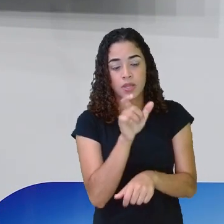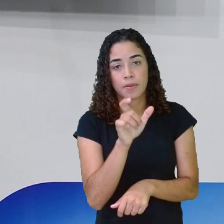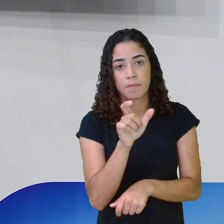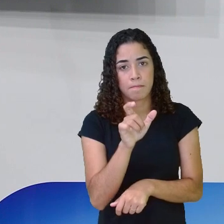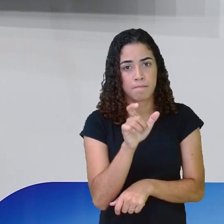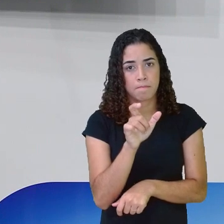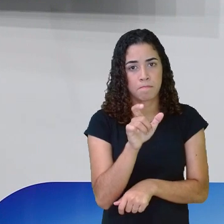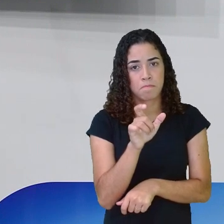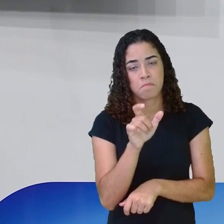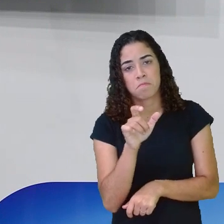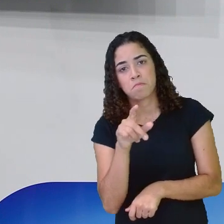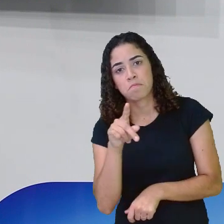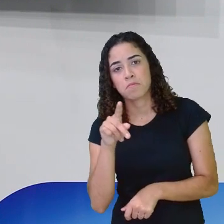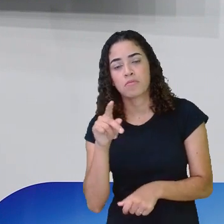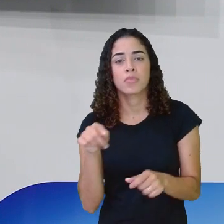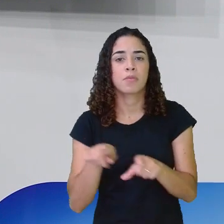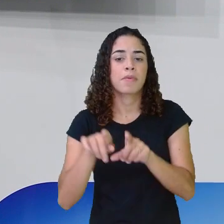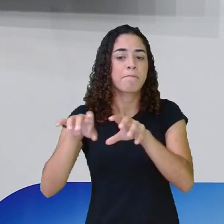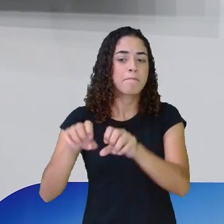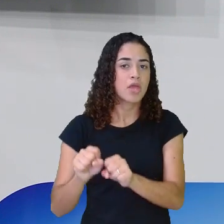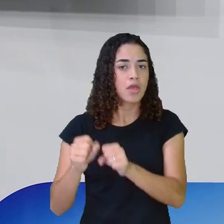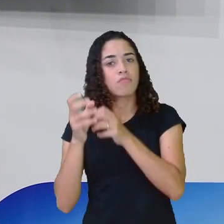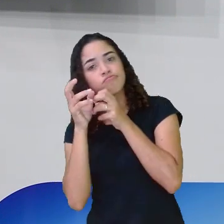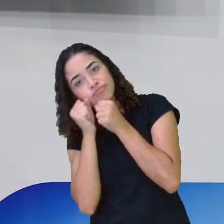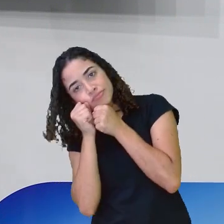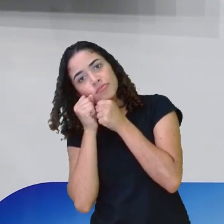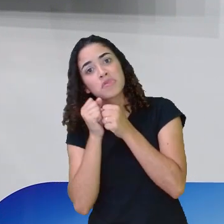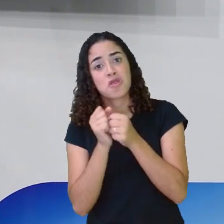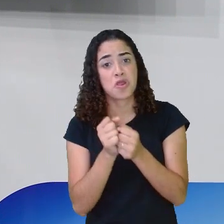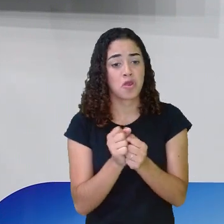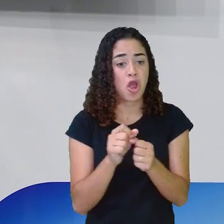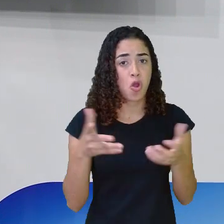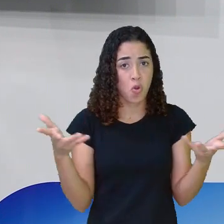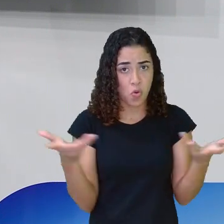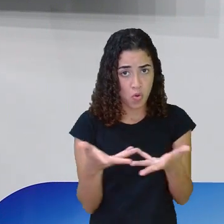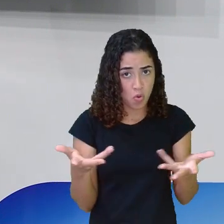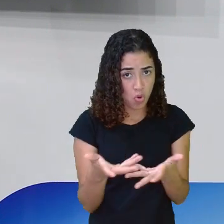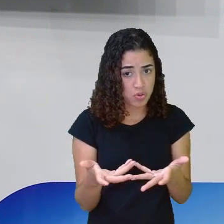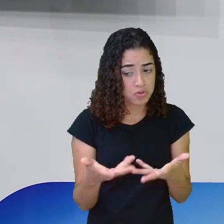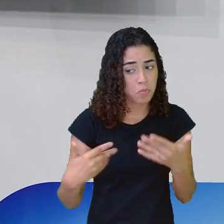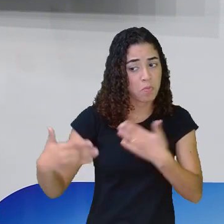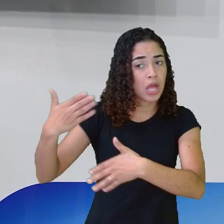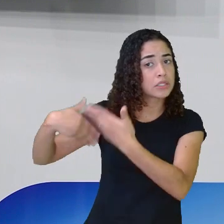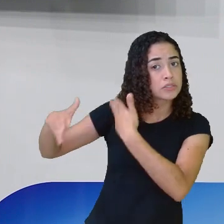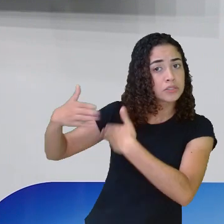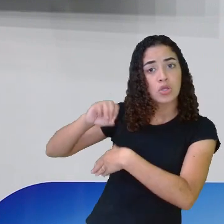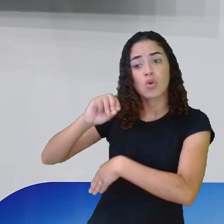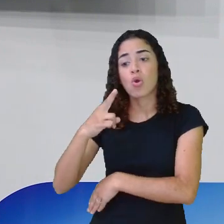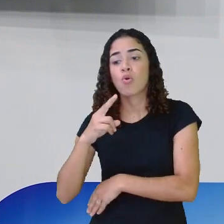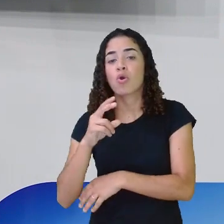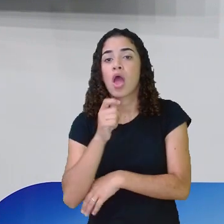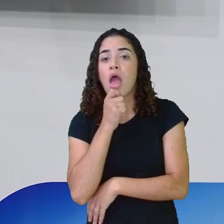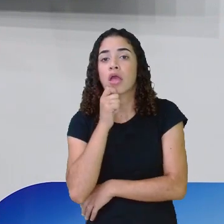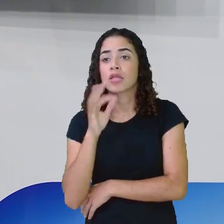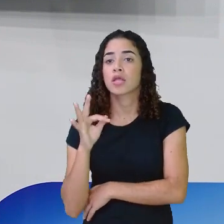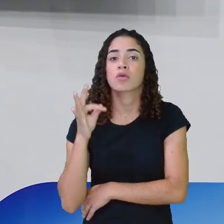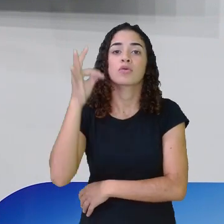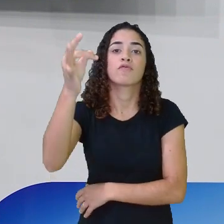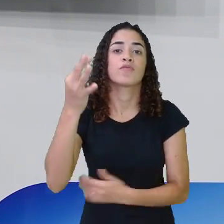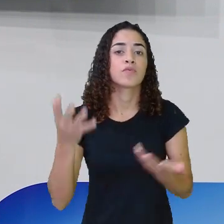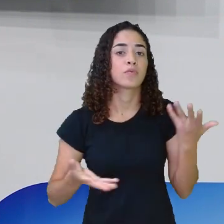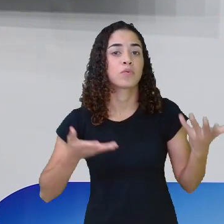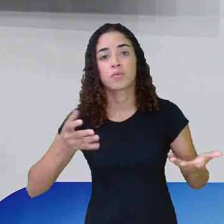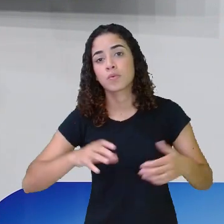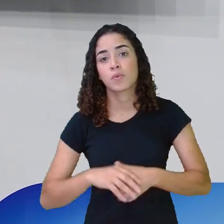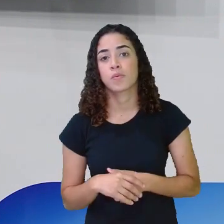acontecendo agora. Presente. Já aconteceu passado ou pretérito. Ou ainda vai acontecer.